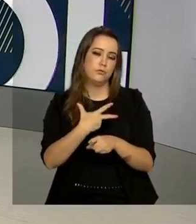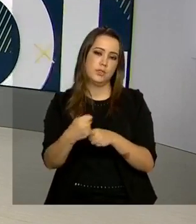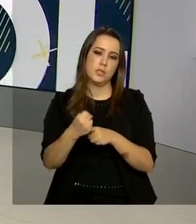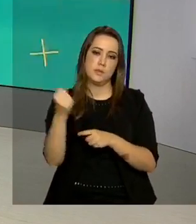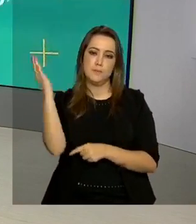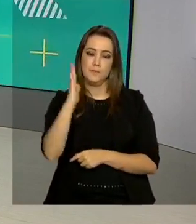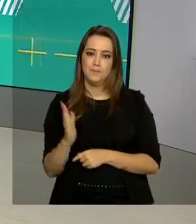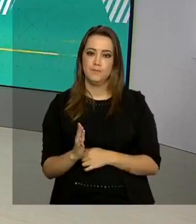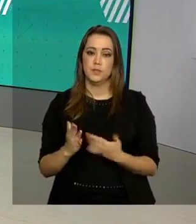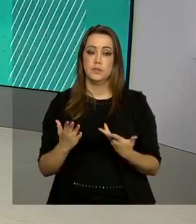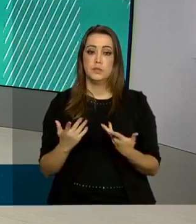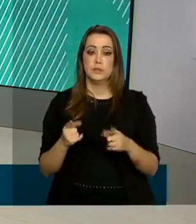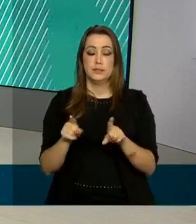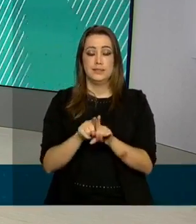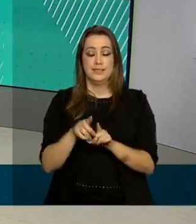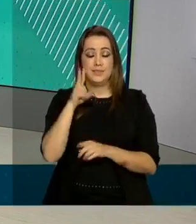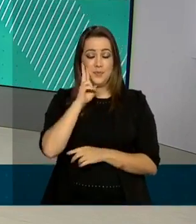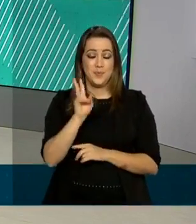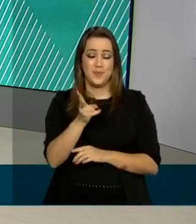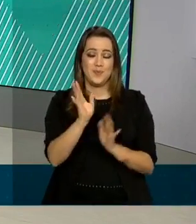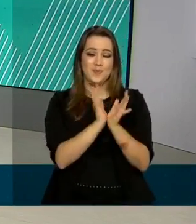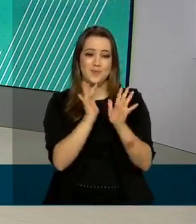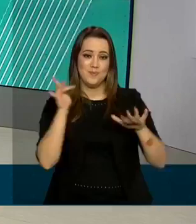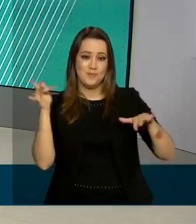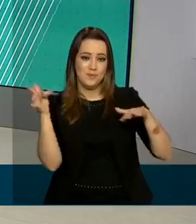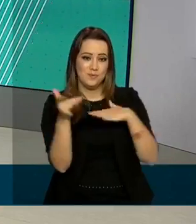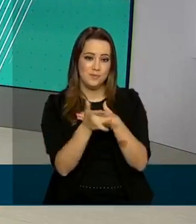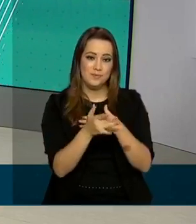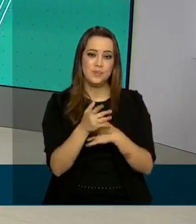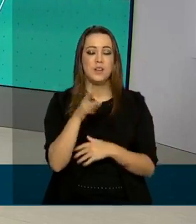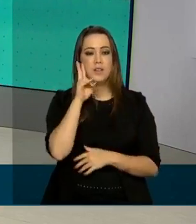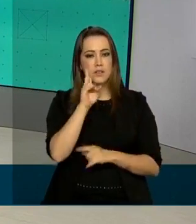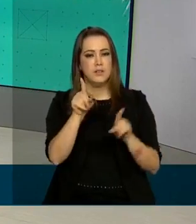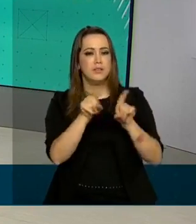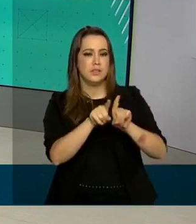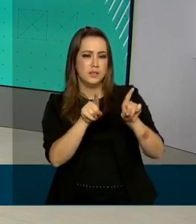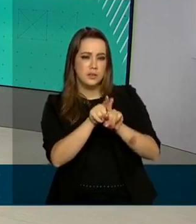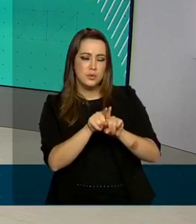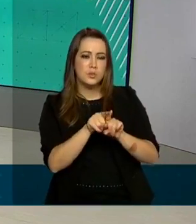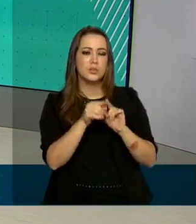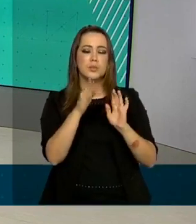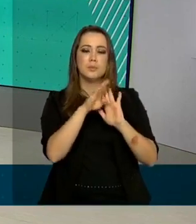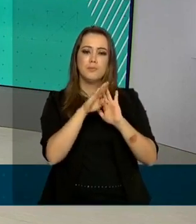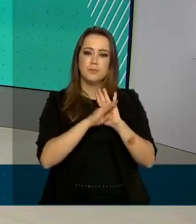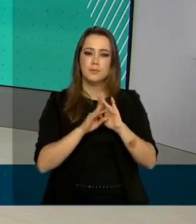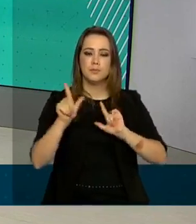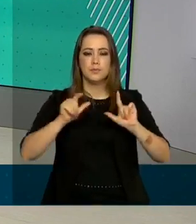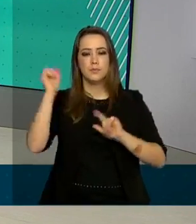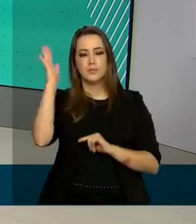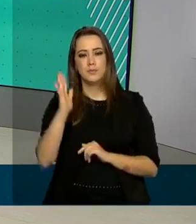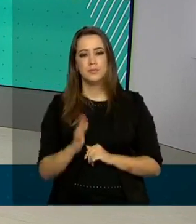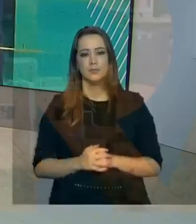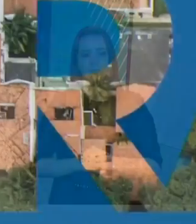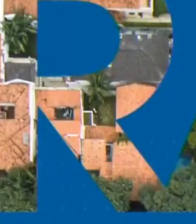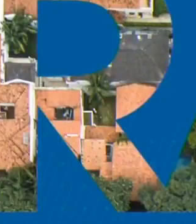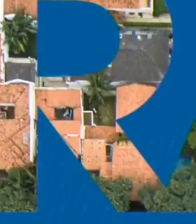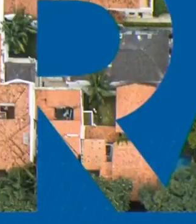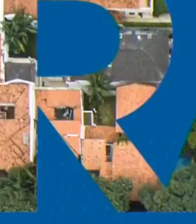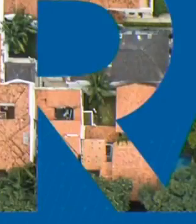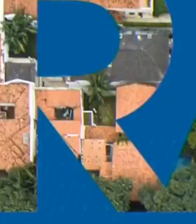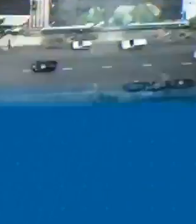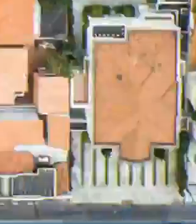continue bem informado pelas nossas redes sociais e acompanhe também a programação da TV Brasil uma boa noite até amanhã